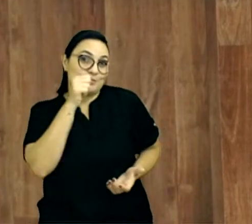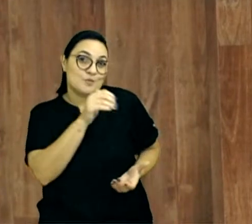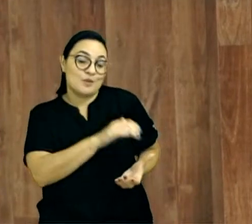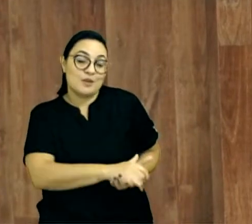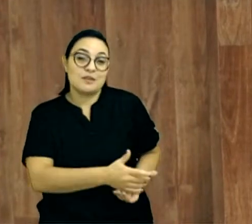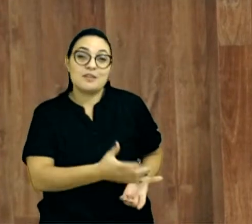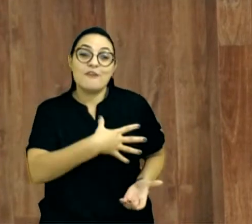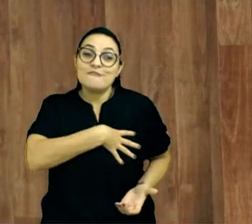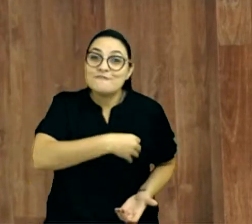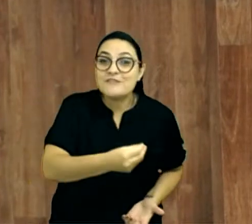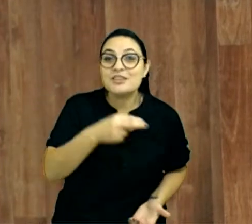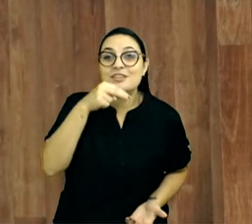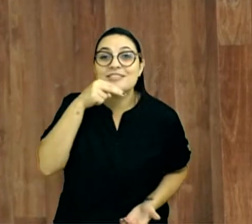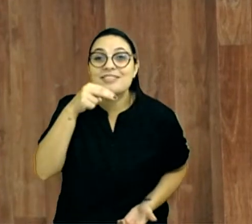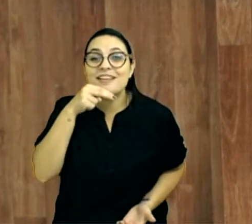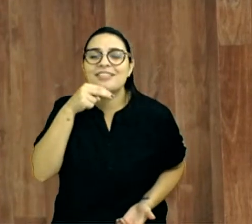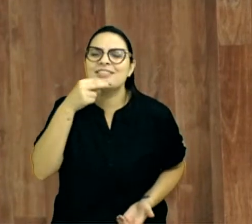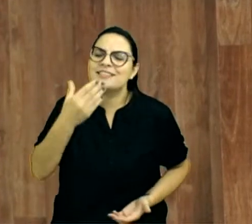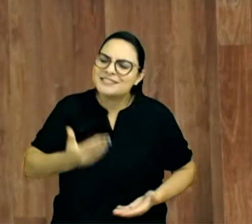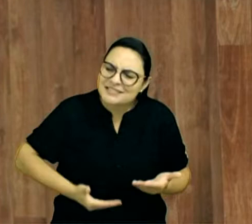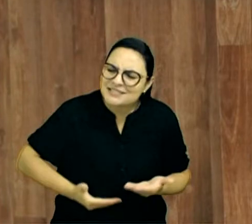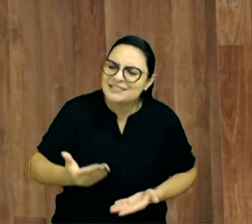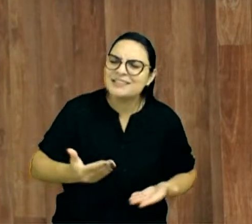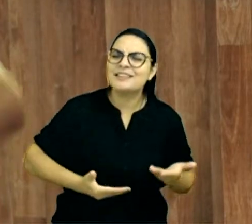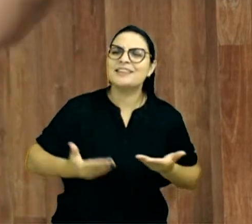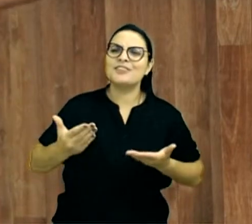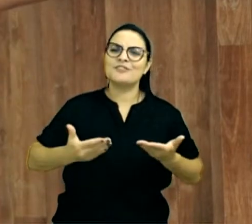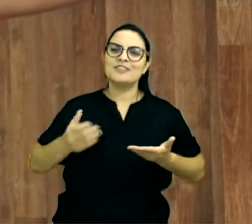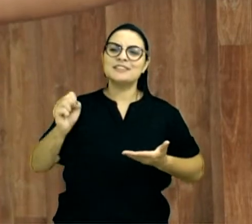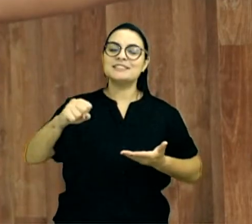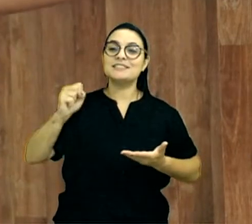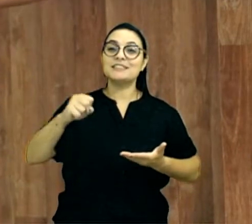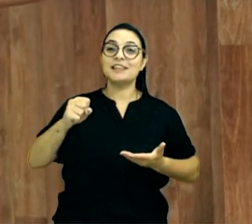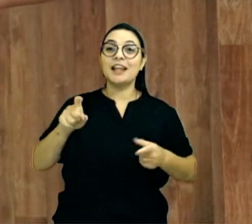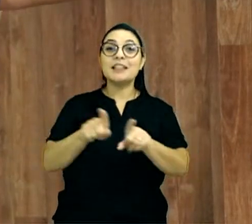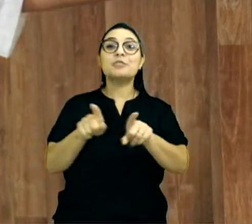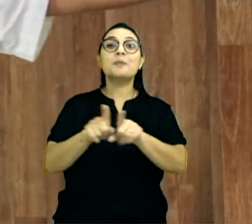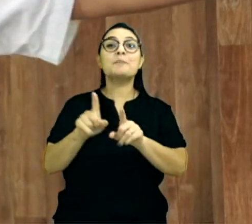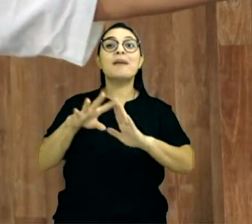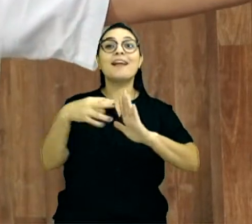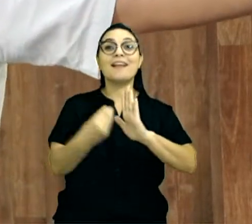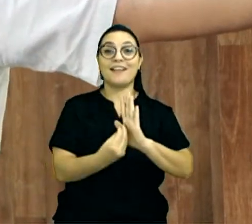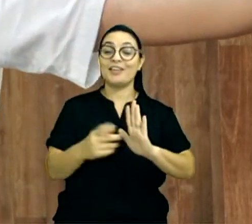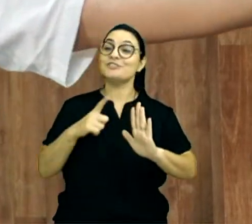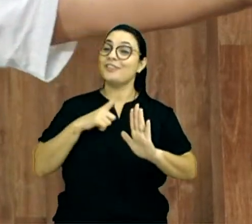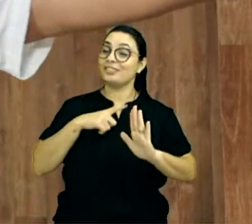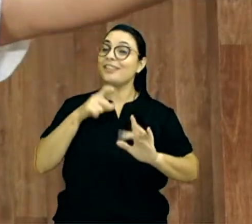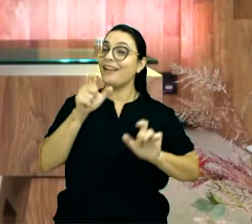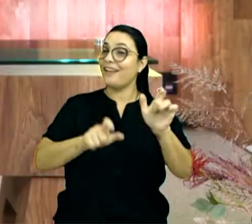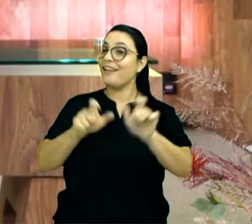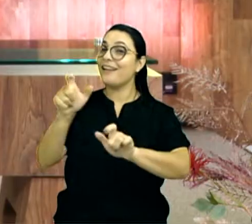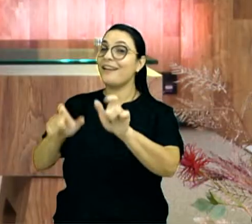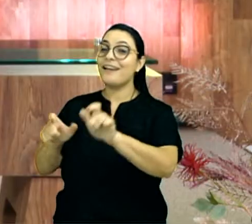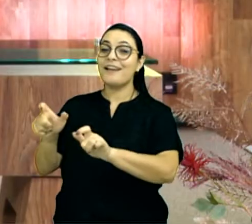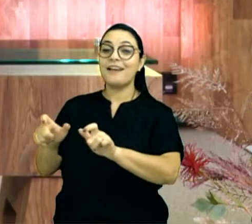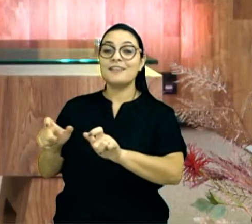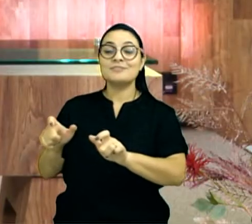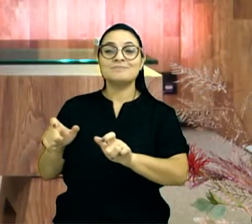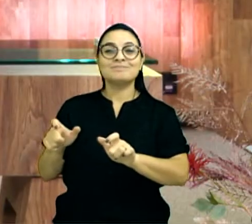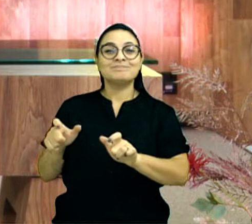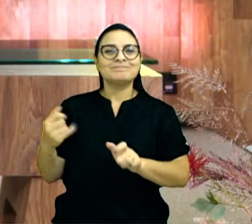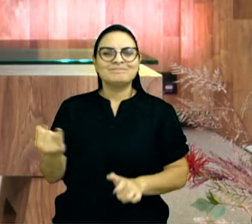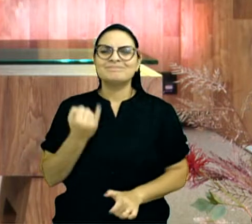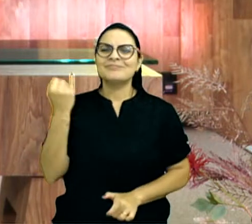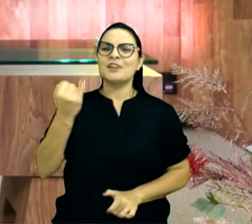netos, sabe, sirva ao Senhor, a família da fé, né, é tão gostoso a cada